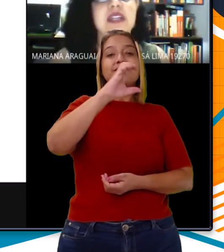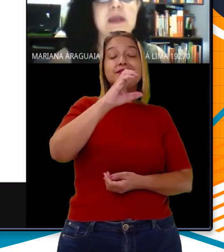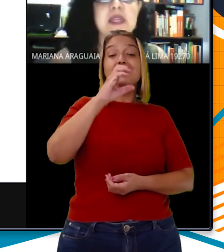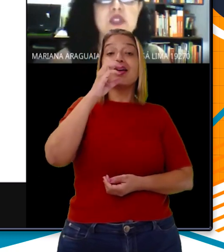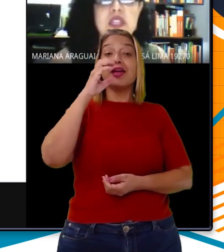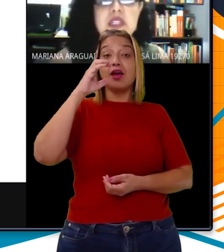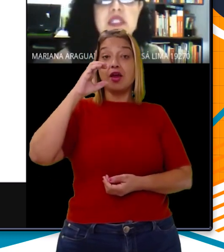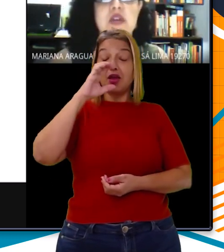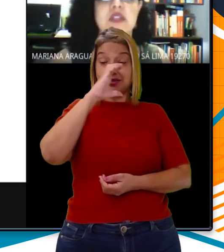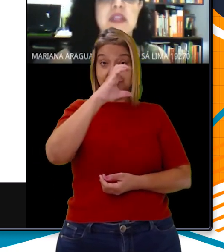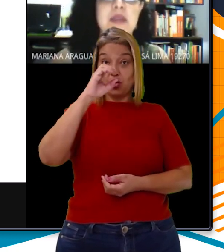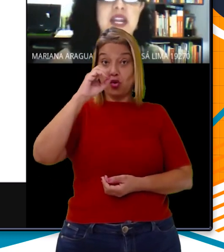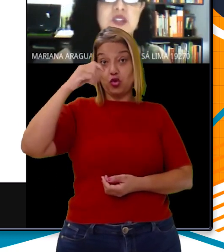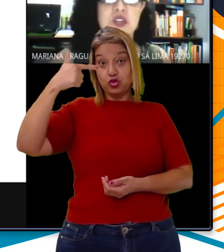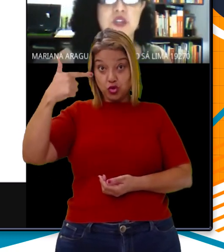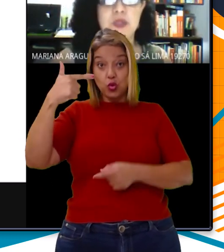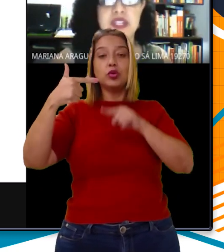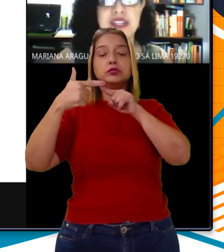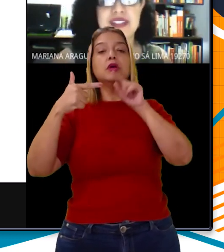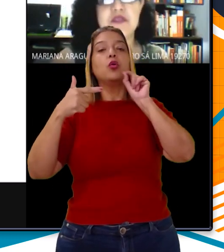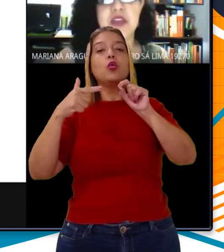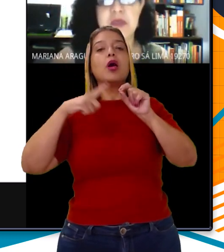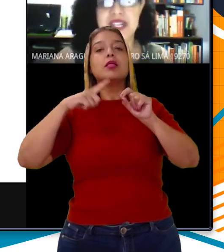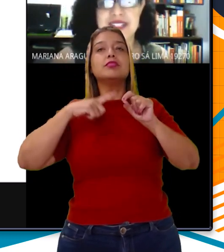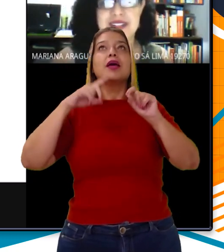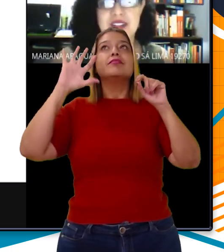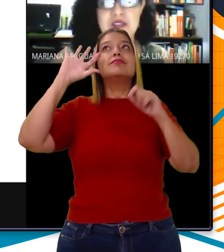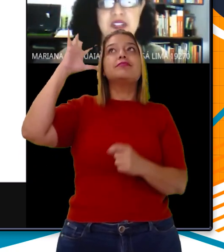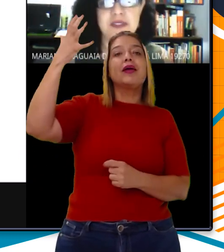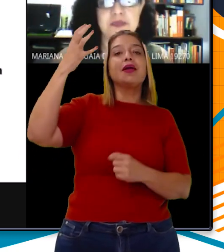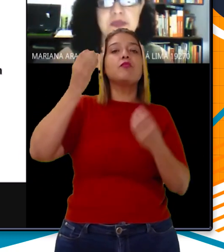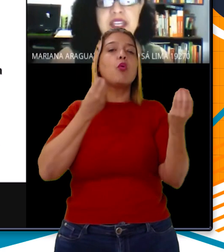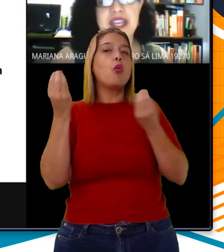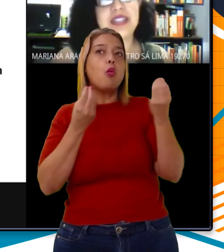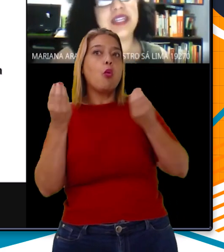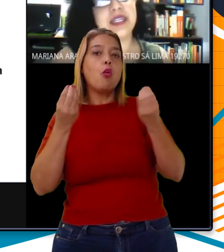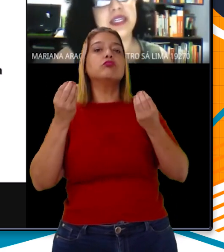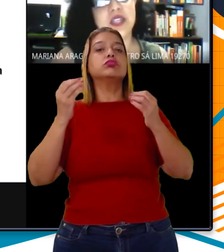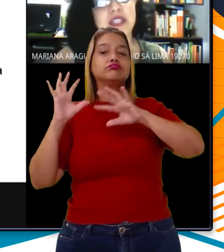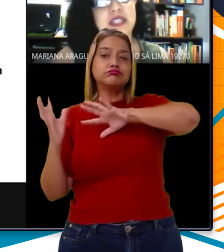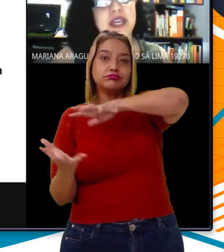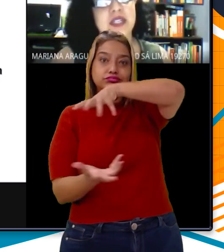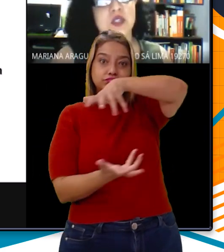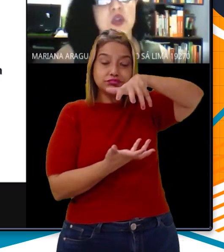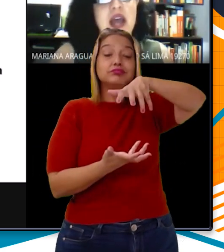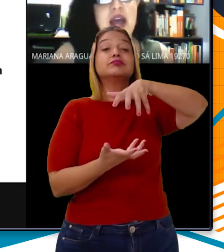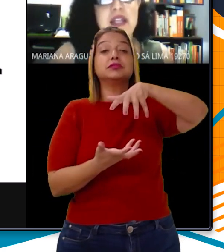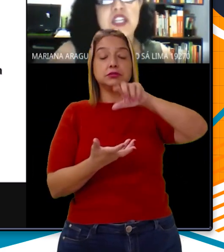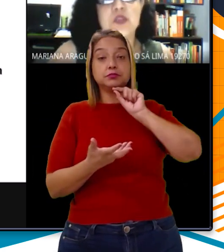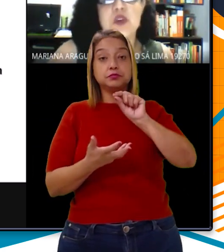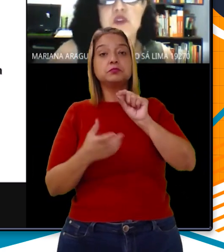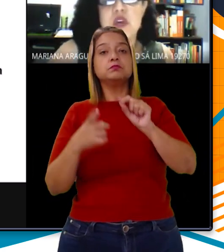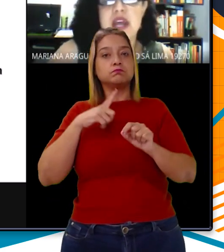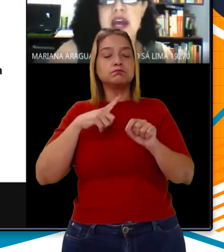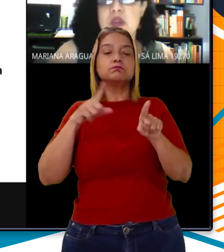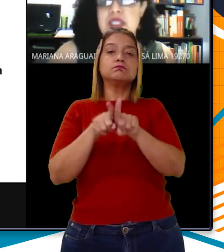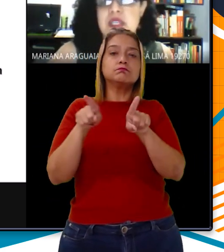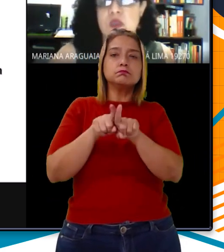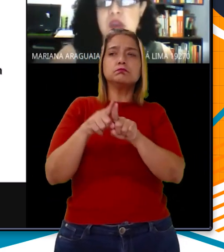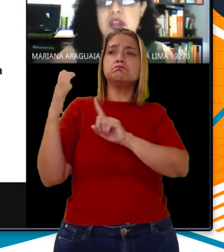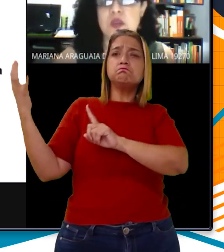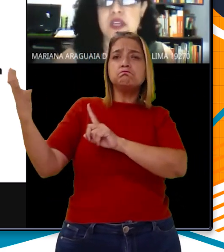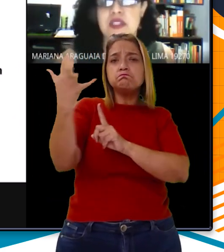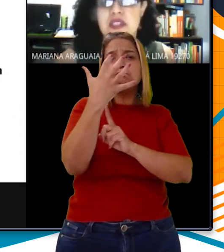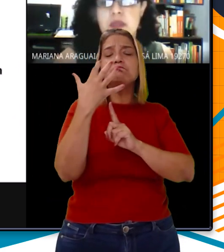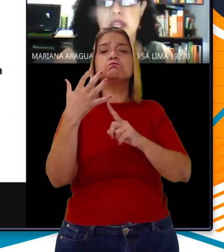auxilia na manutenção da temperatura do planeta, viabilizando a vida. Entretanto, em excesso, além de provocar ou